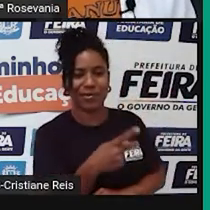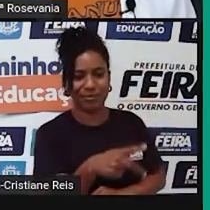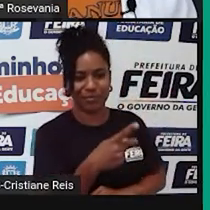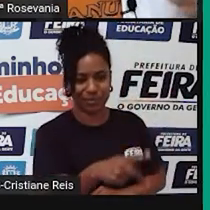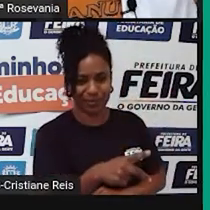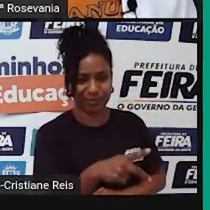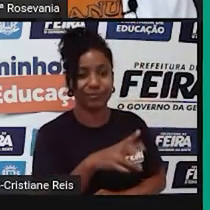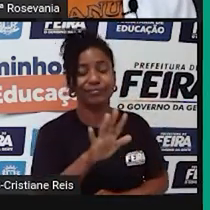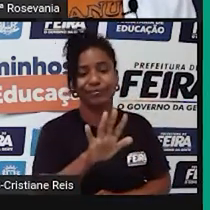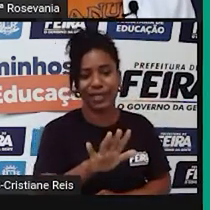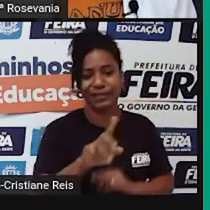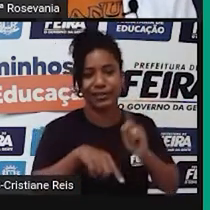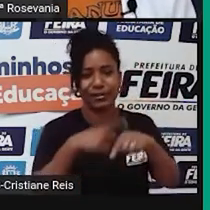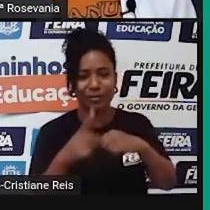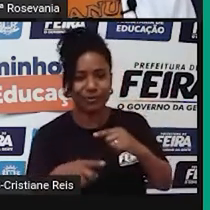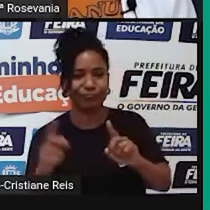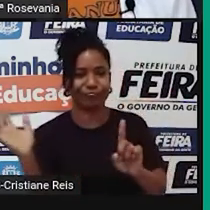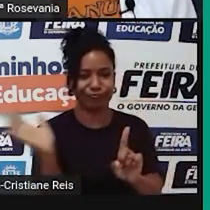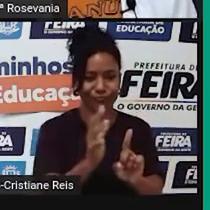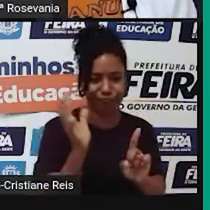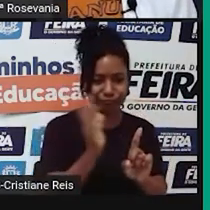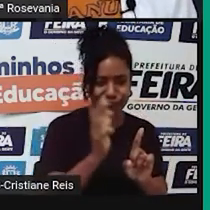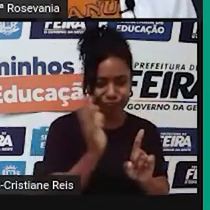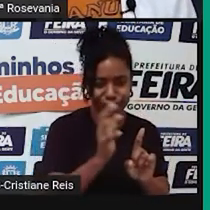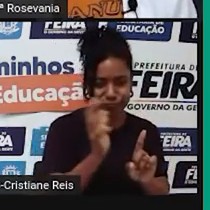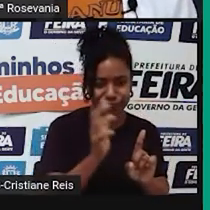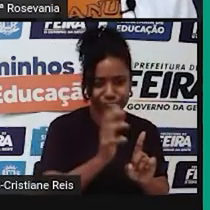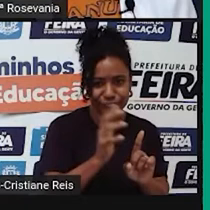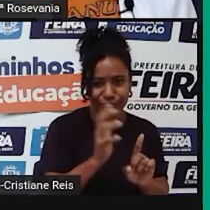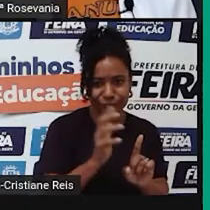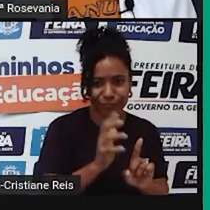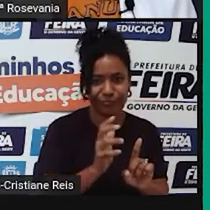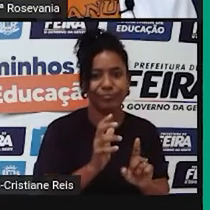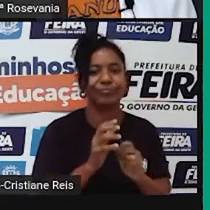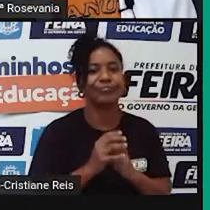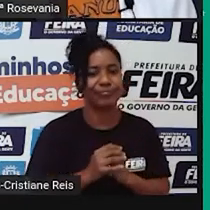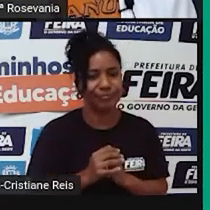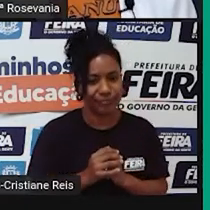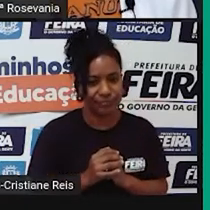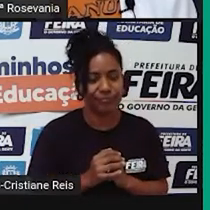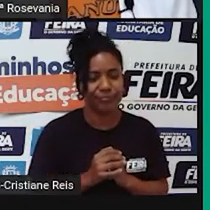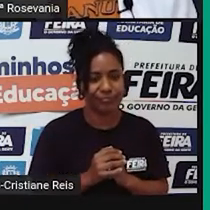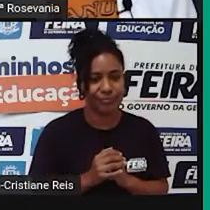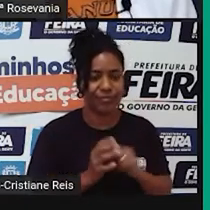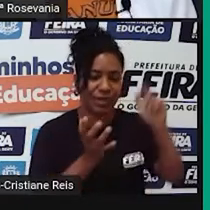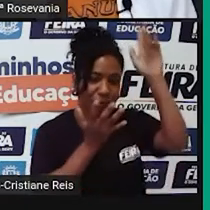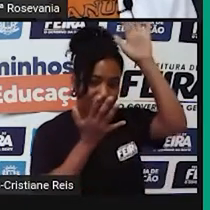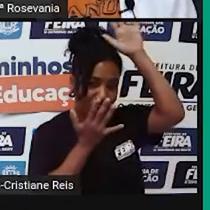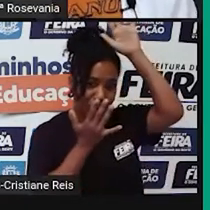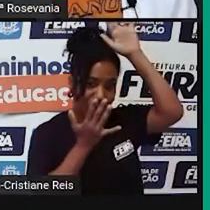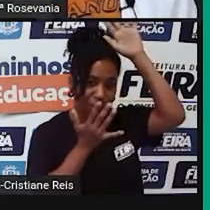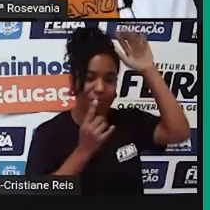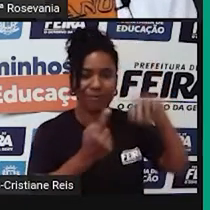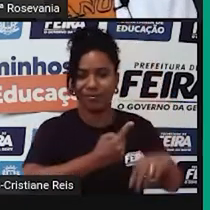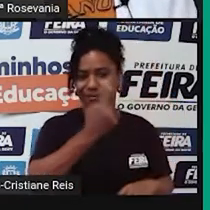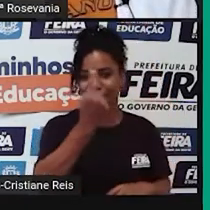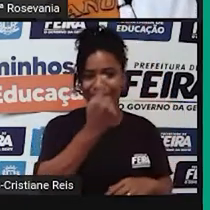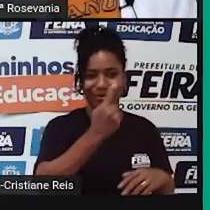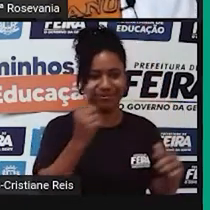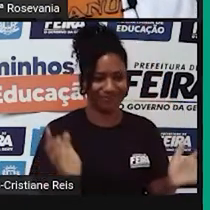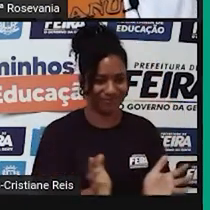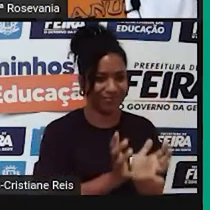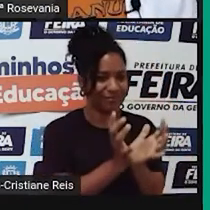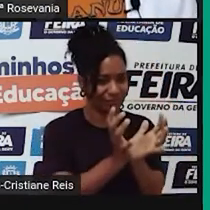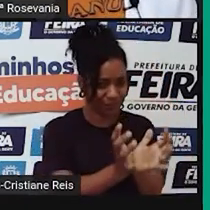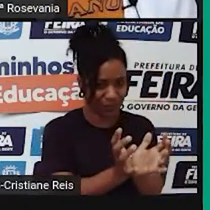eles, né, é a primeira influência que a gente tem aqui na nossa terra, né, de habitantes, são os povos indígenas. Nós temos